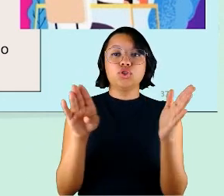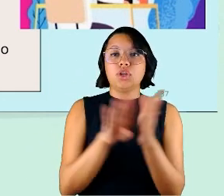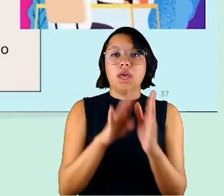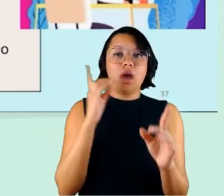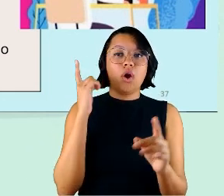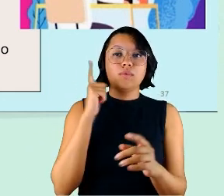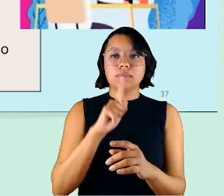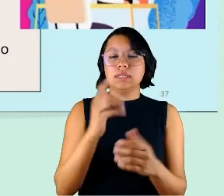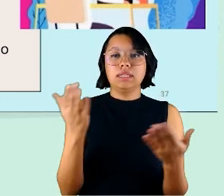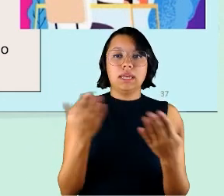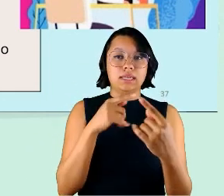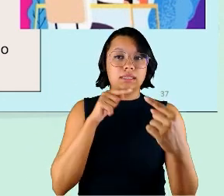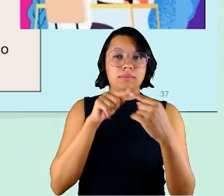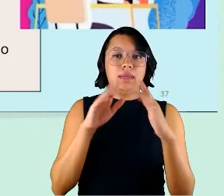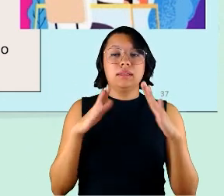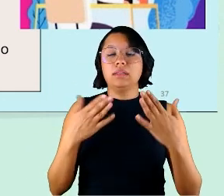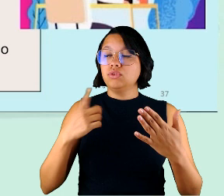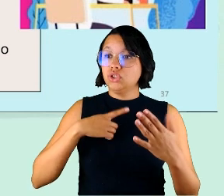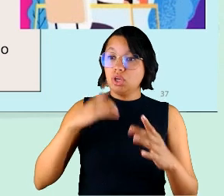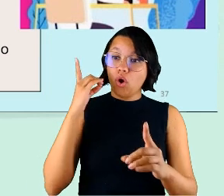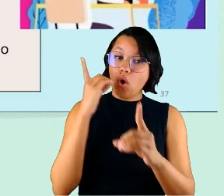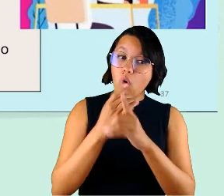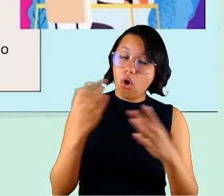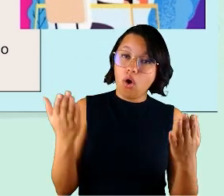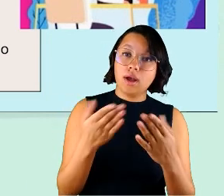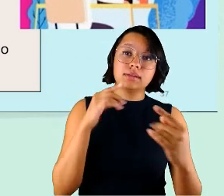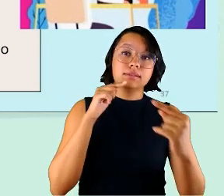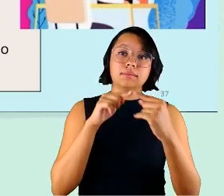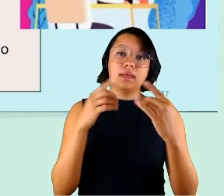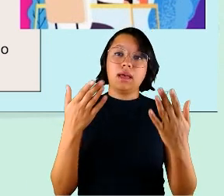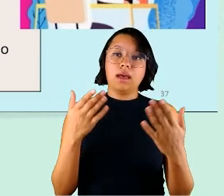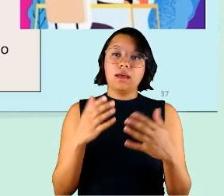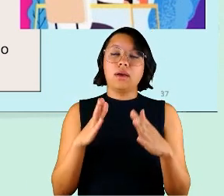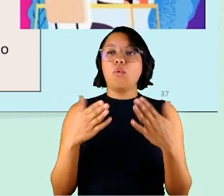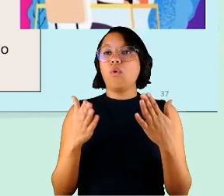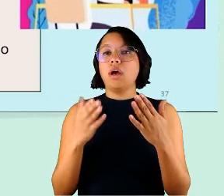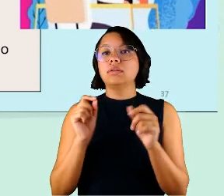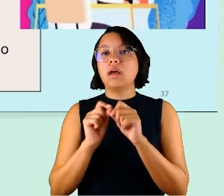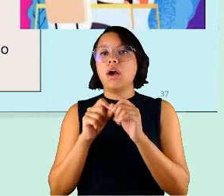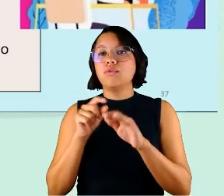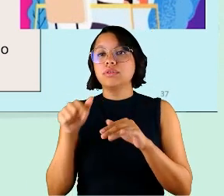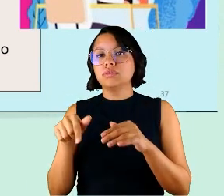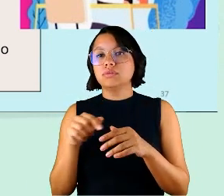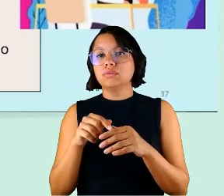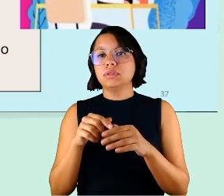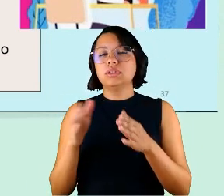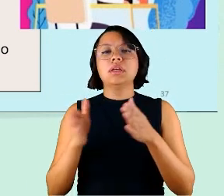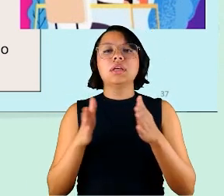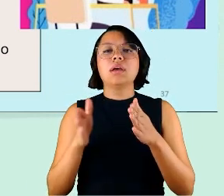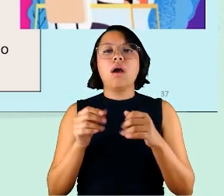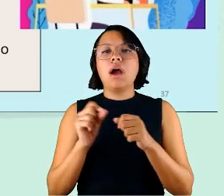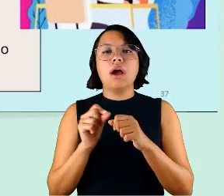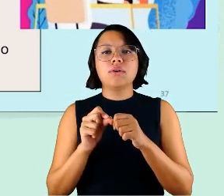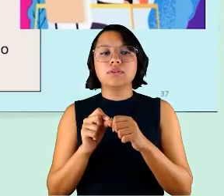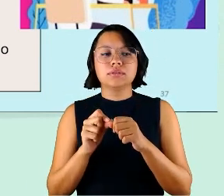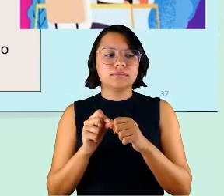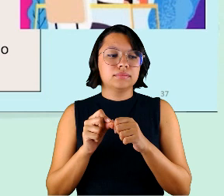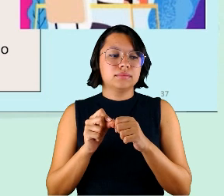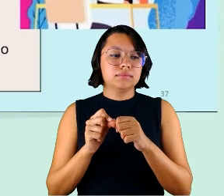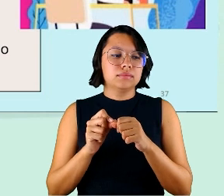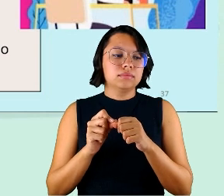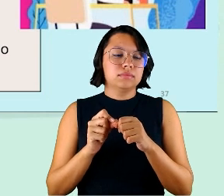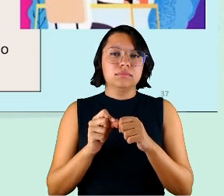essa meta né então ela tinha que alcançar aquela meta quando ela estava fazendo isso e em que momento ela estava fazendo isso